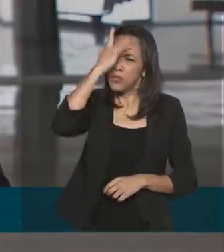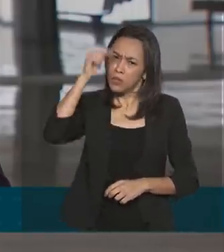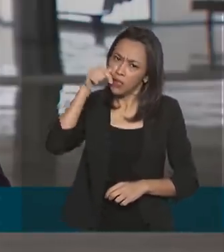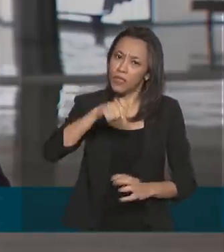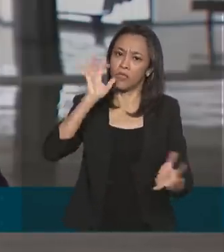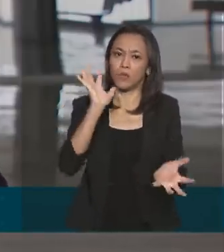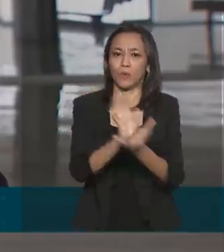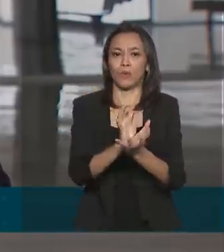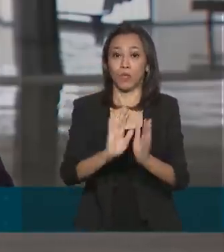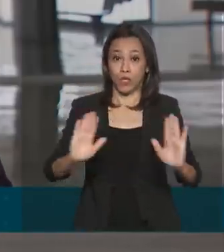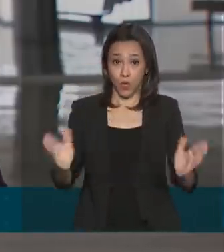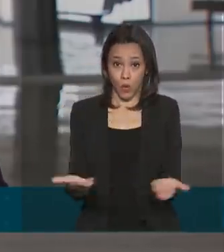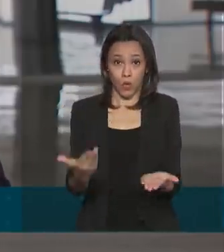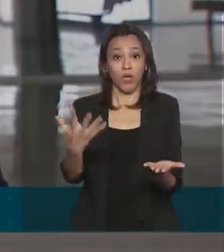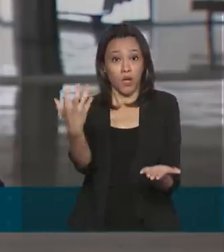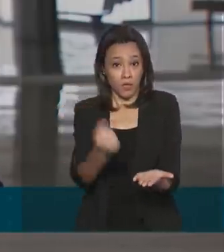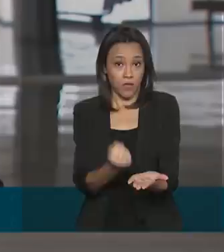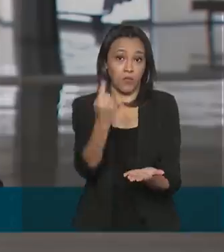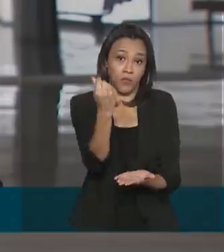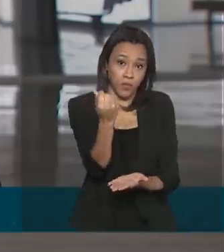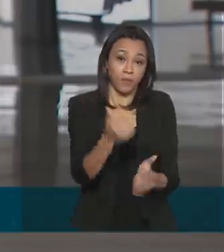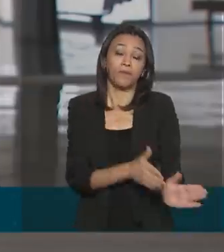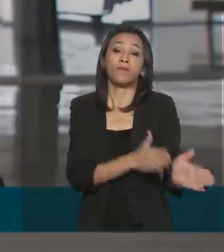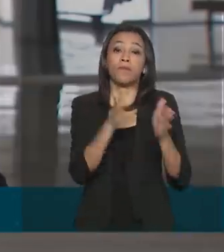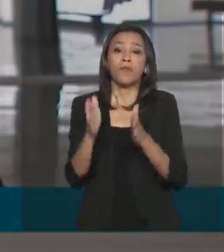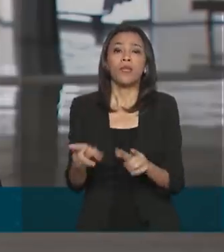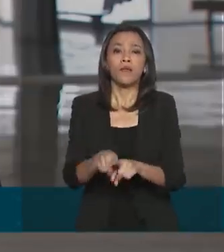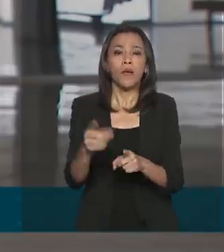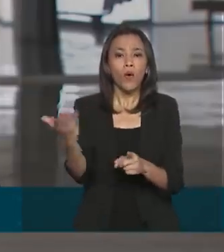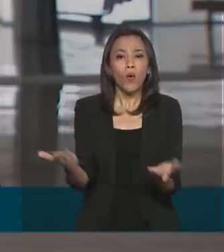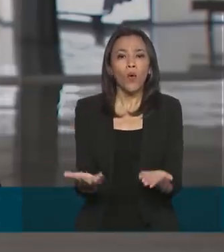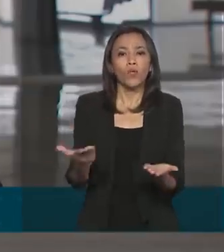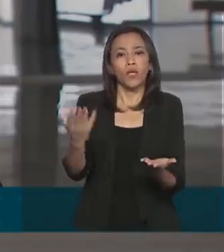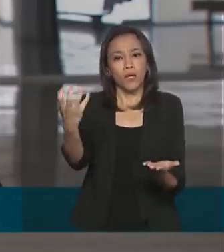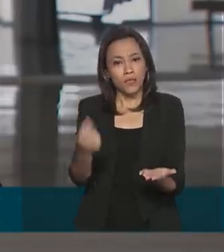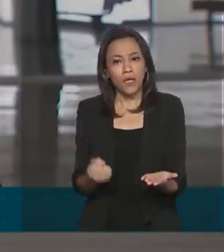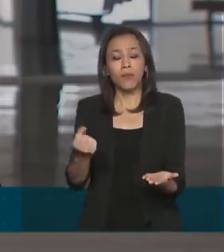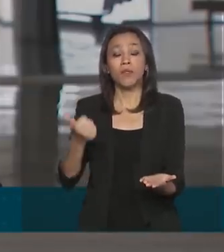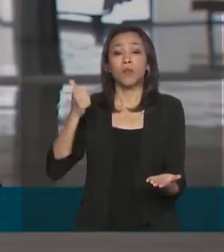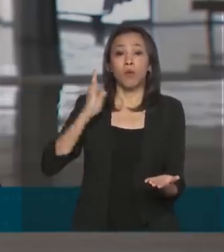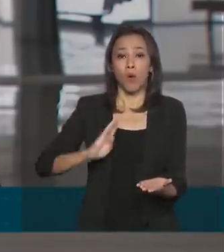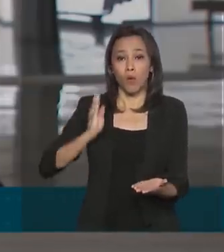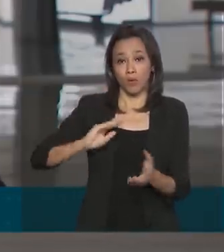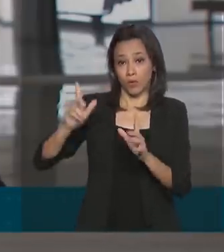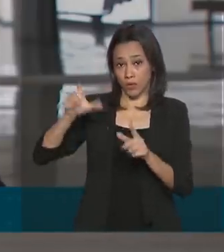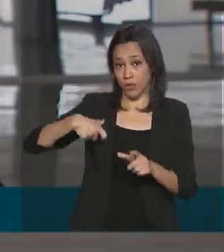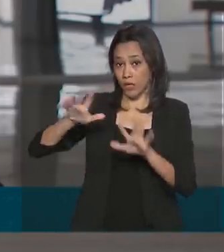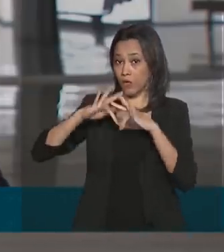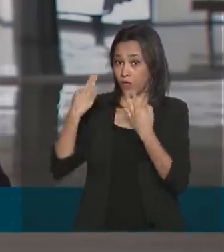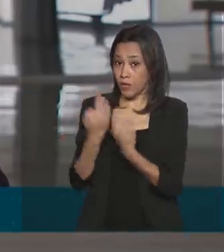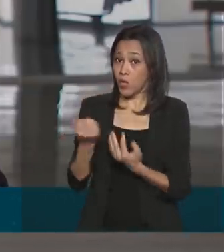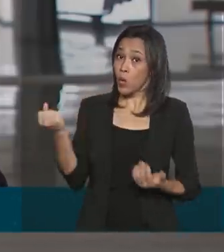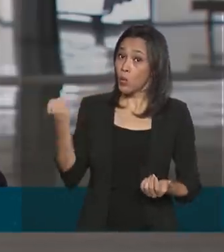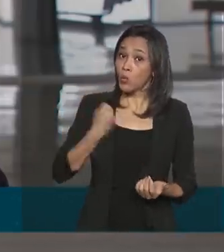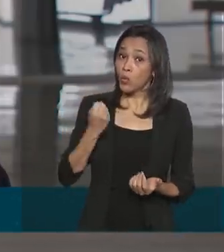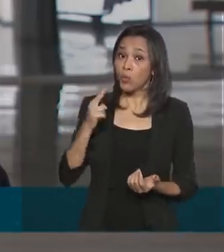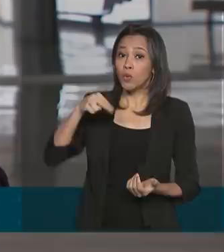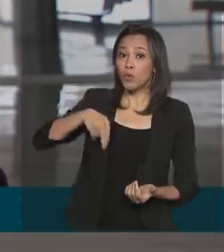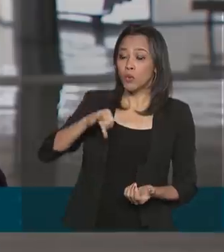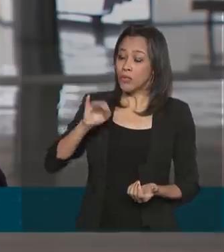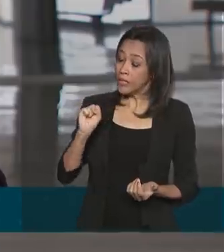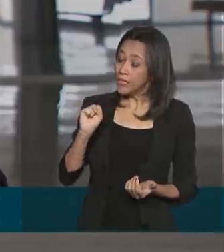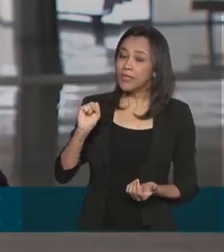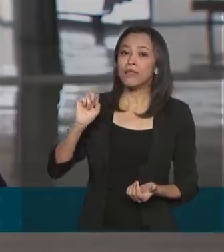receber nessa segunda-feira. Também recebem hoje os beneficiários do Bolsa Família, com nisso final 6 ao todo.